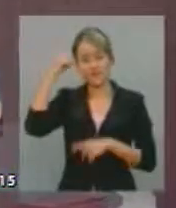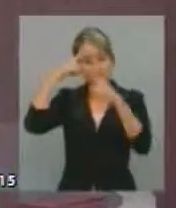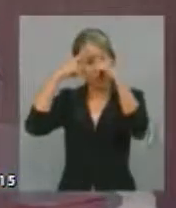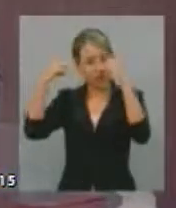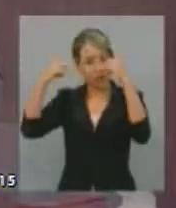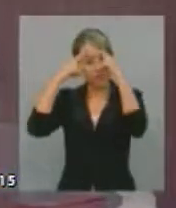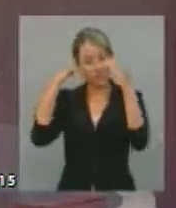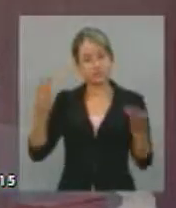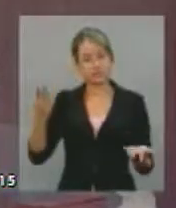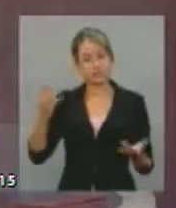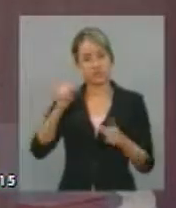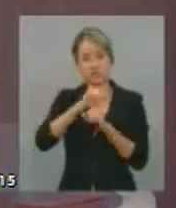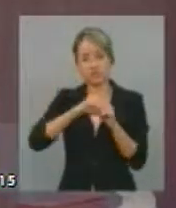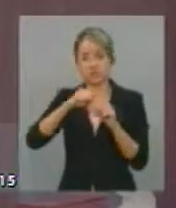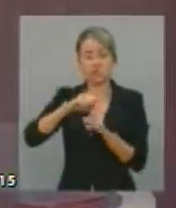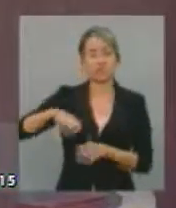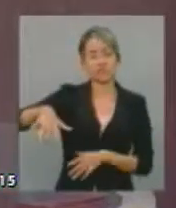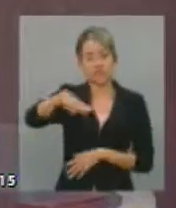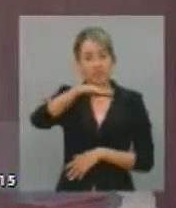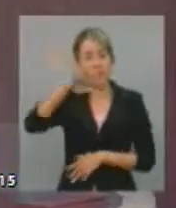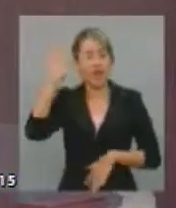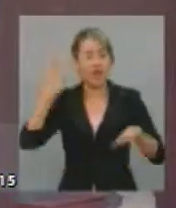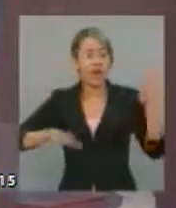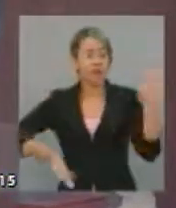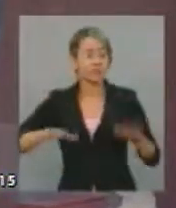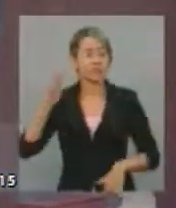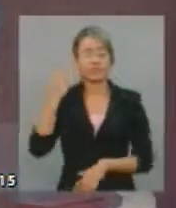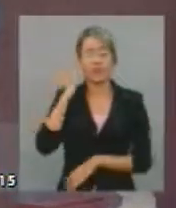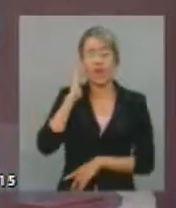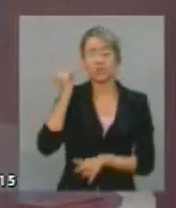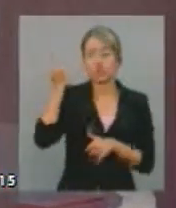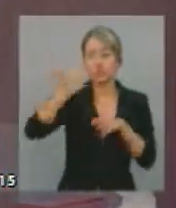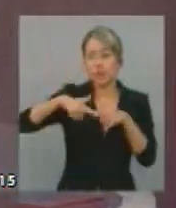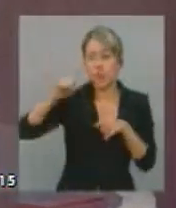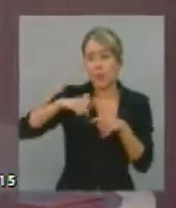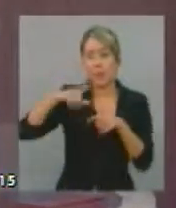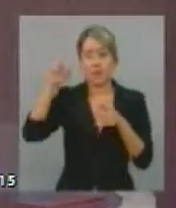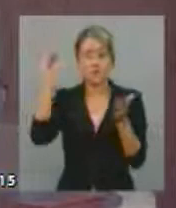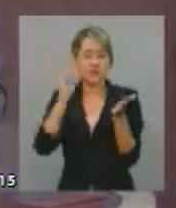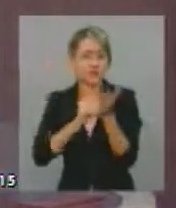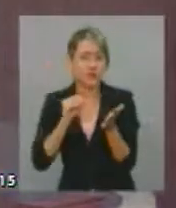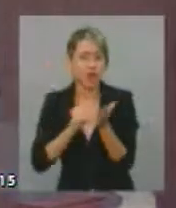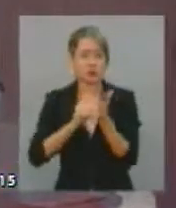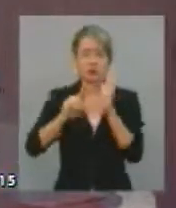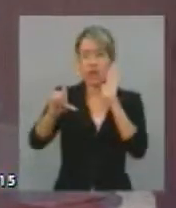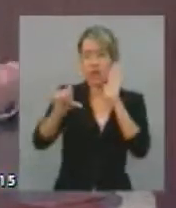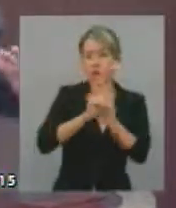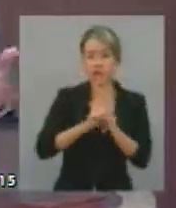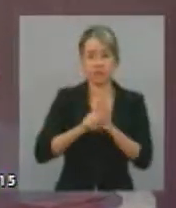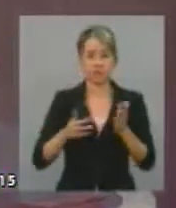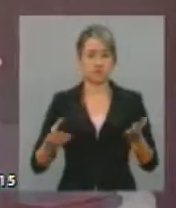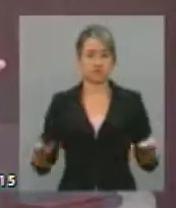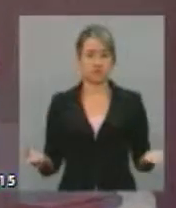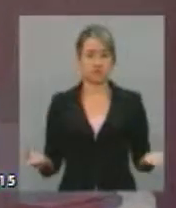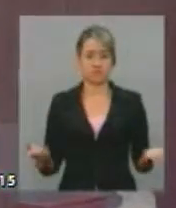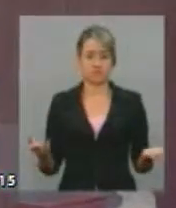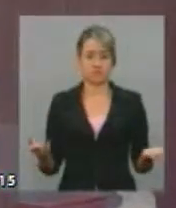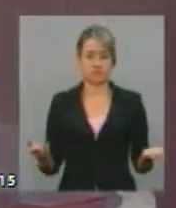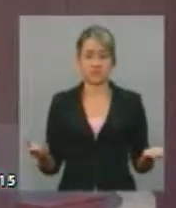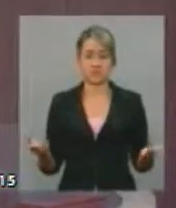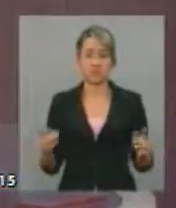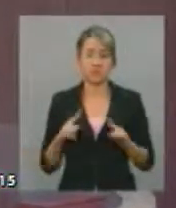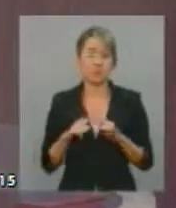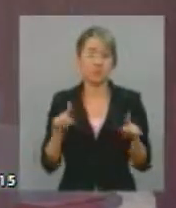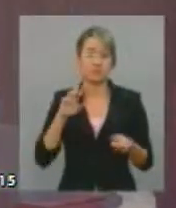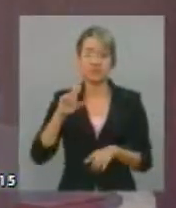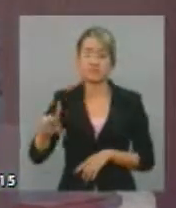a sociedade, às vezes, ela acha que o problema é de falta de lei penal. Fica com as ideias que estão